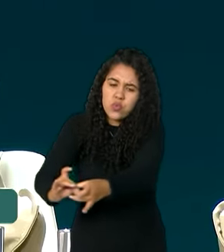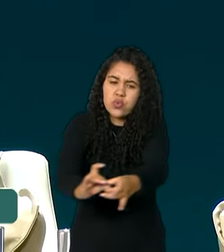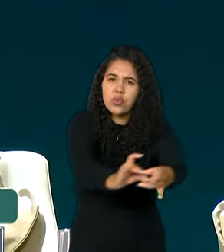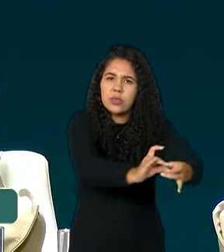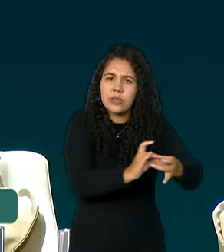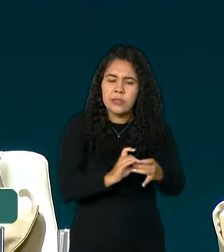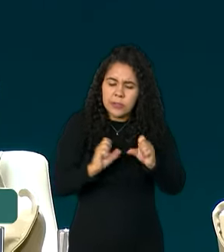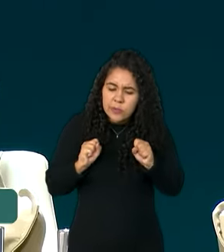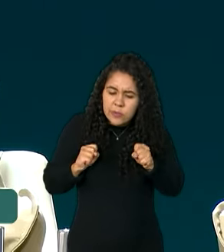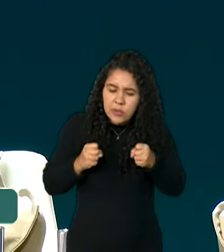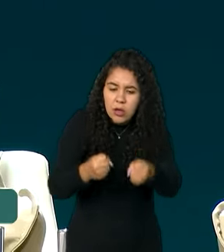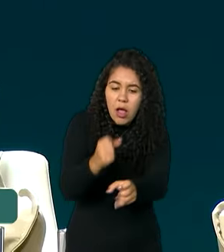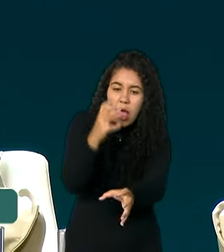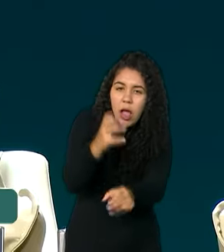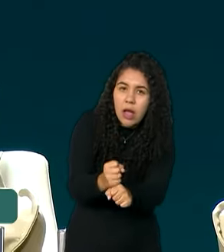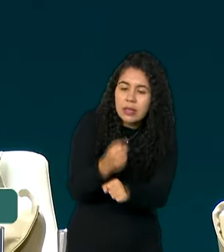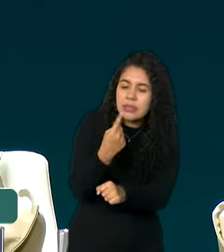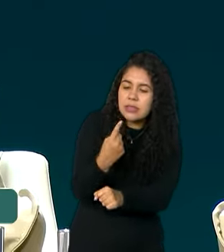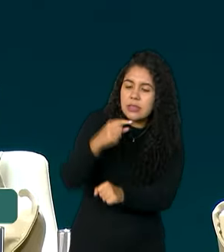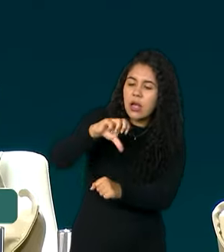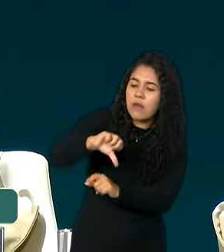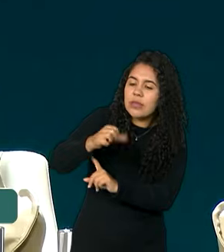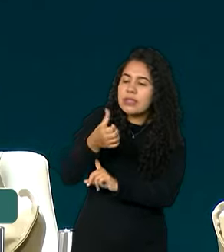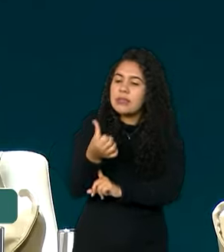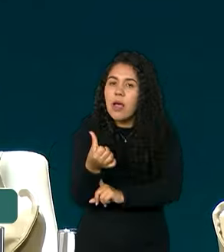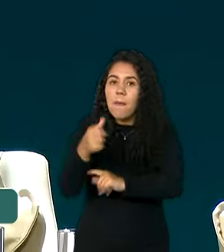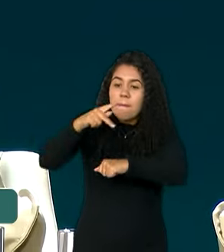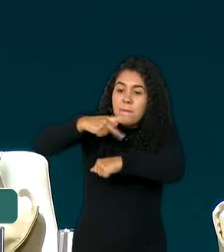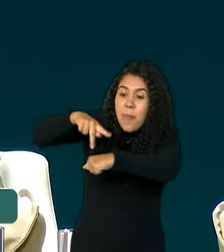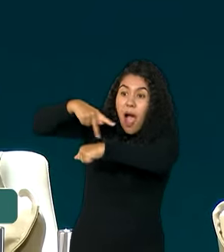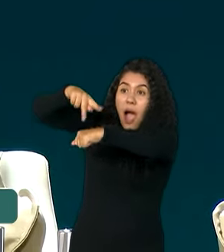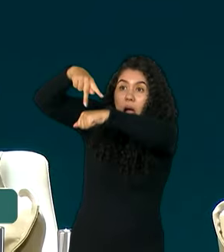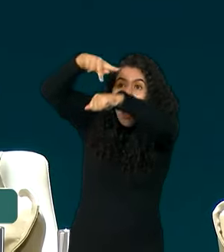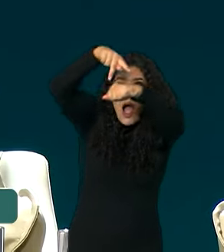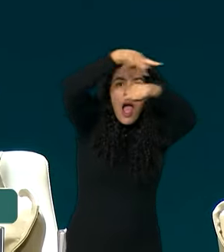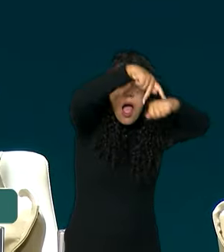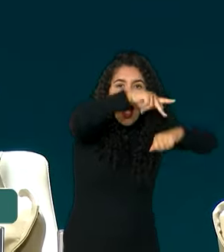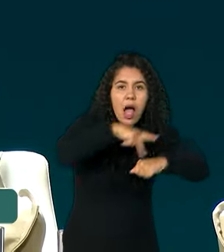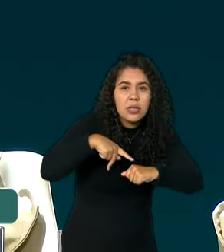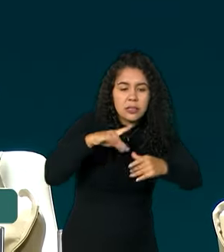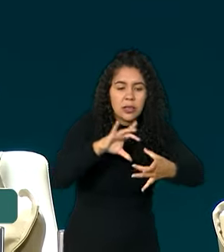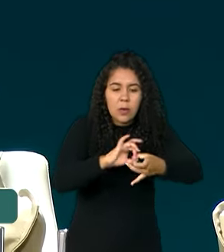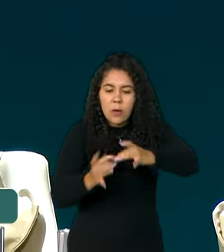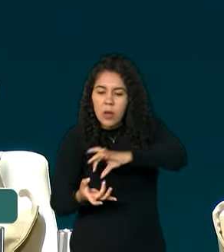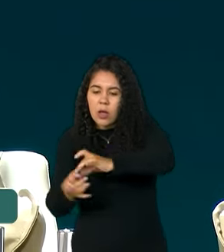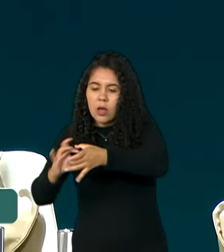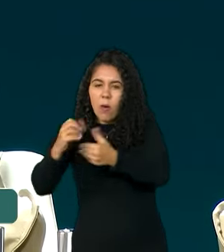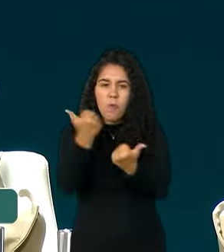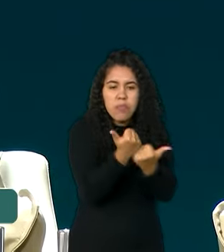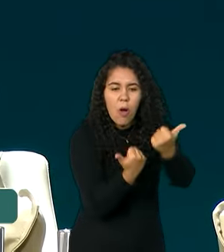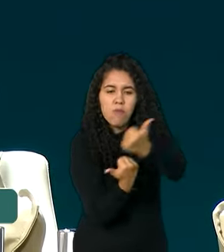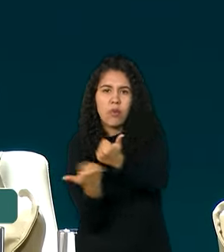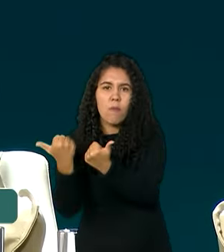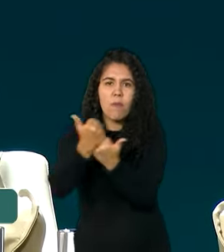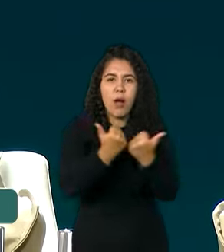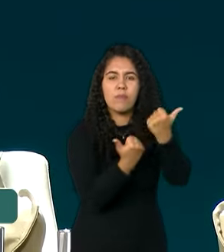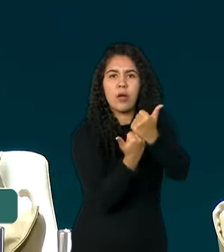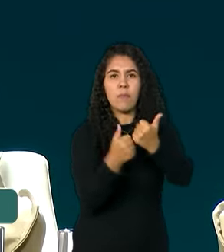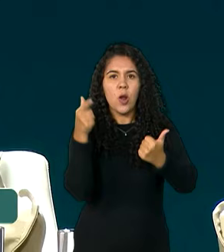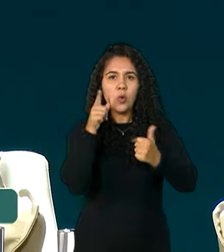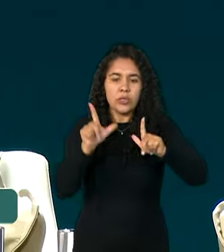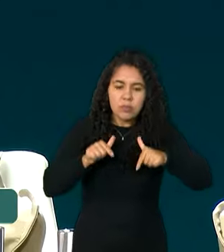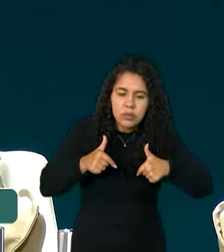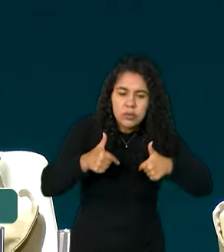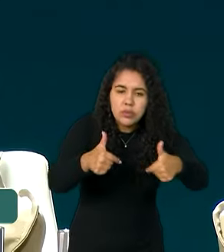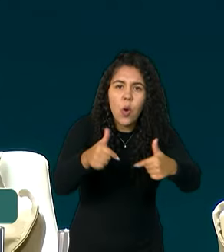países do mundo, procurando trabalhar no sentido da gente evitar os gases de efeito